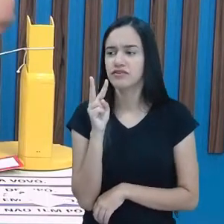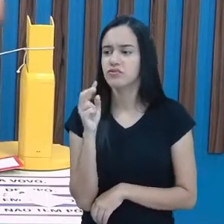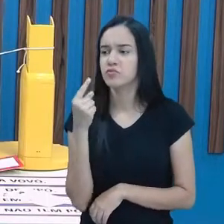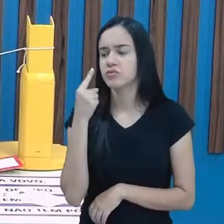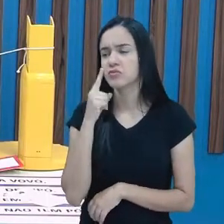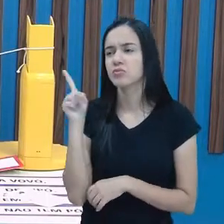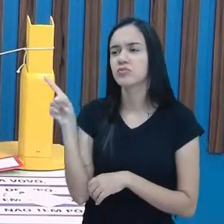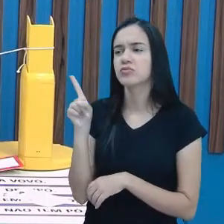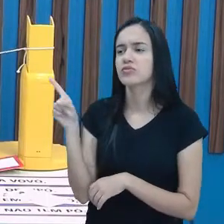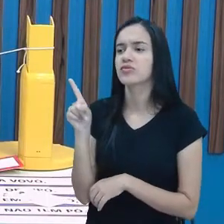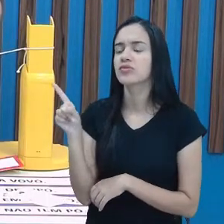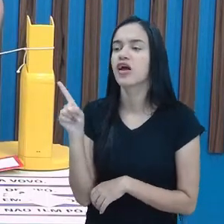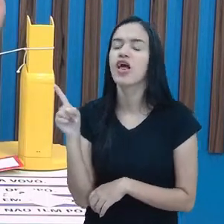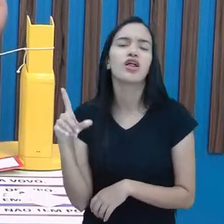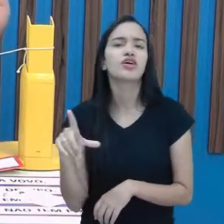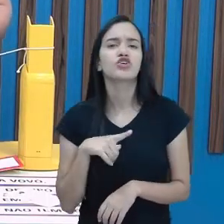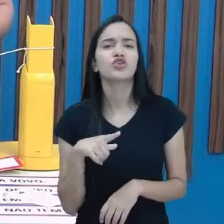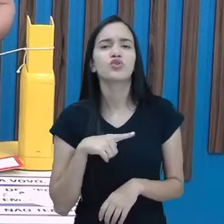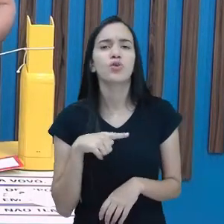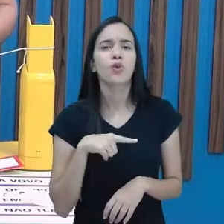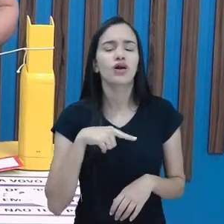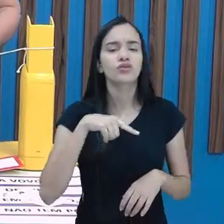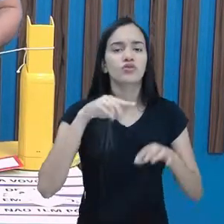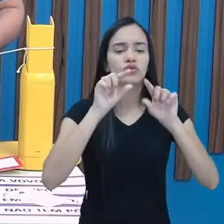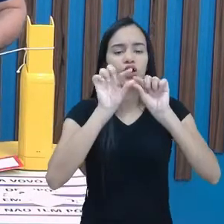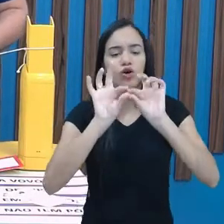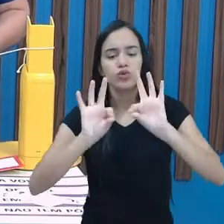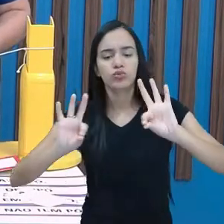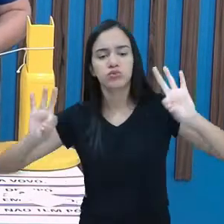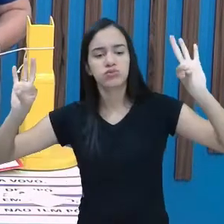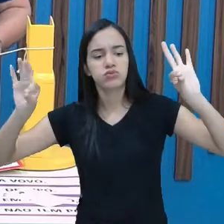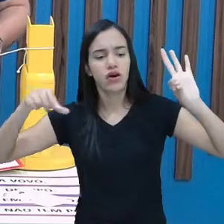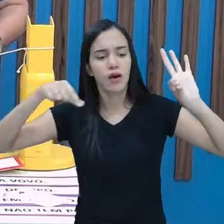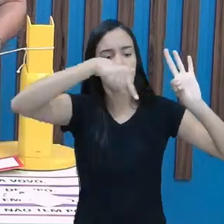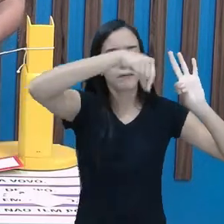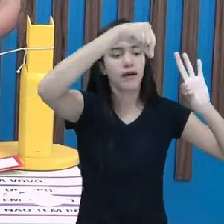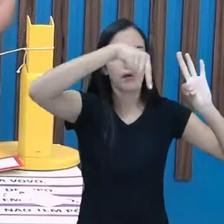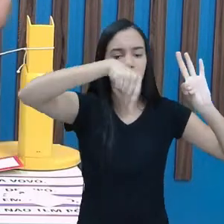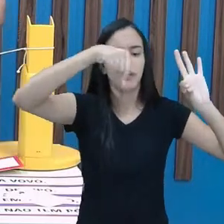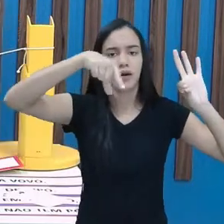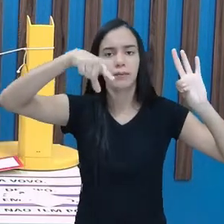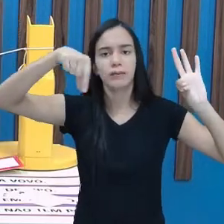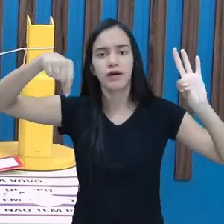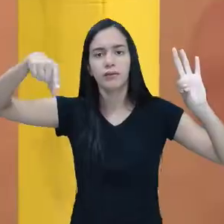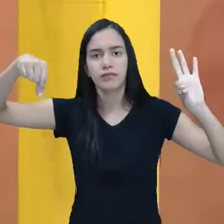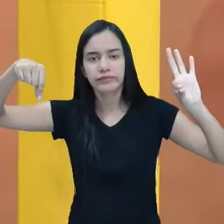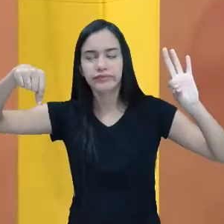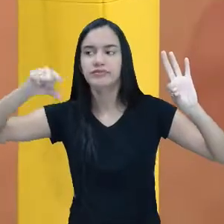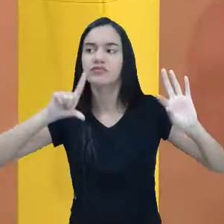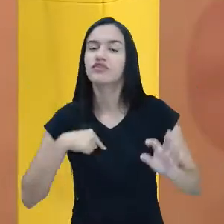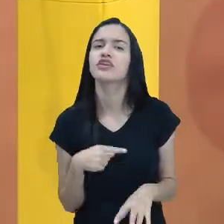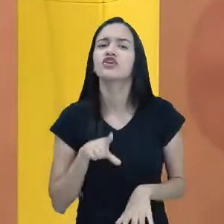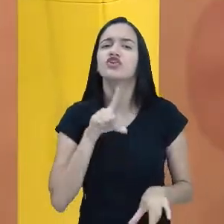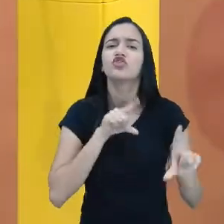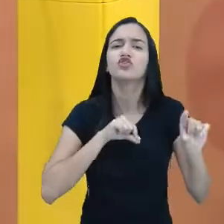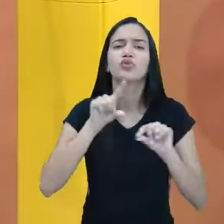daqui. Eu tenho quatro pregadores, professora Josi. A gente vai ter que escolher para colocar aqui.